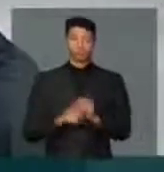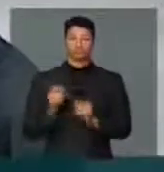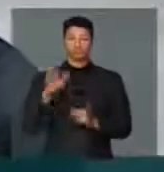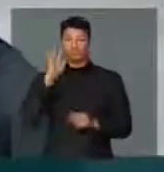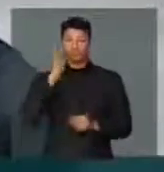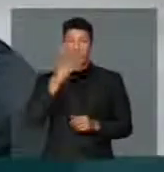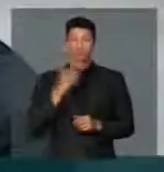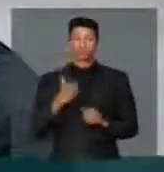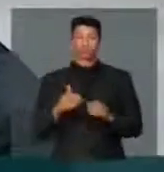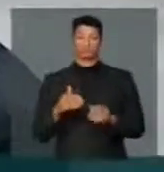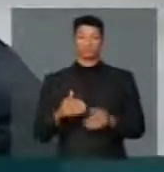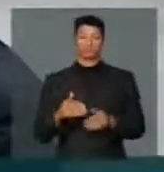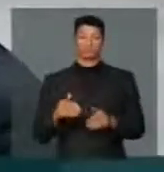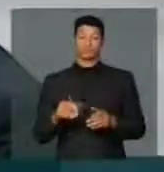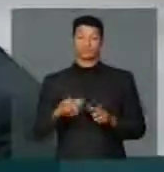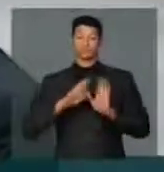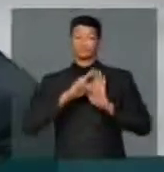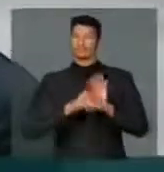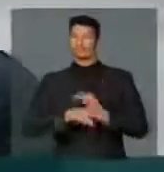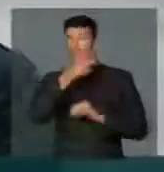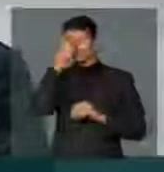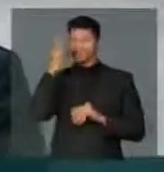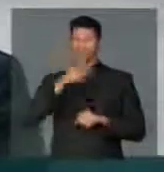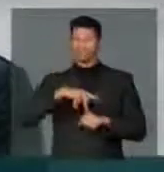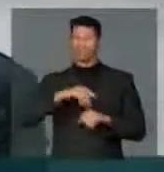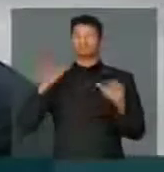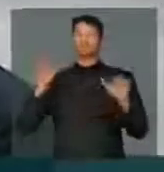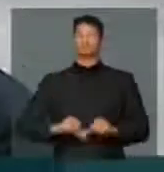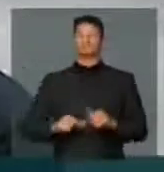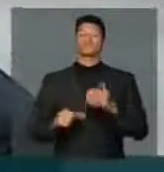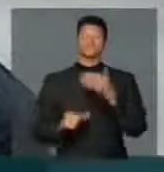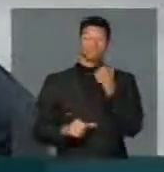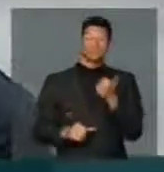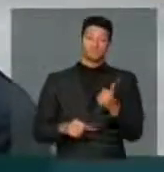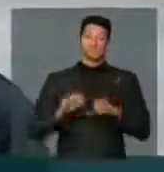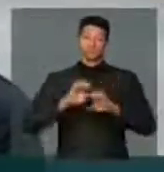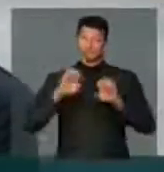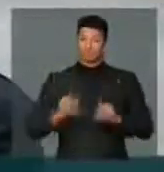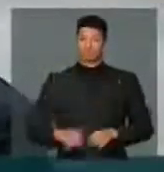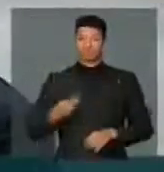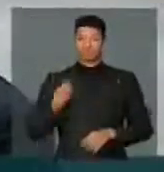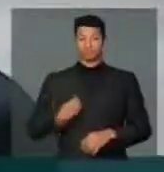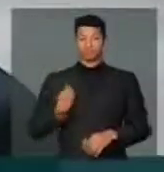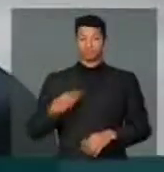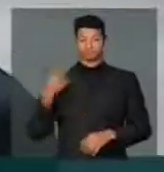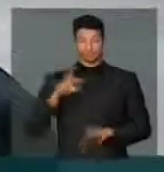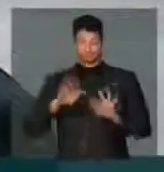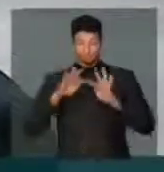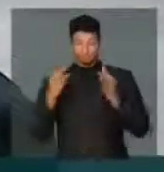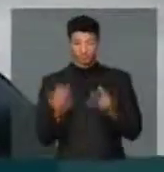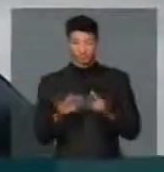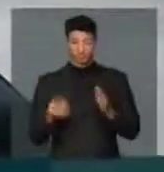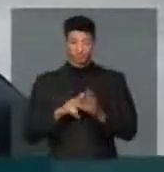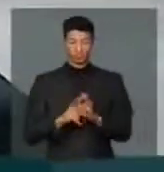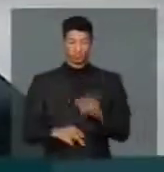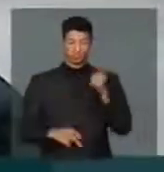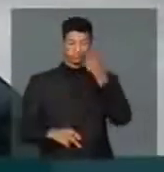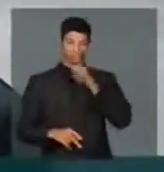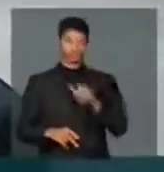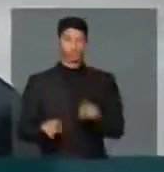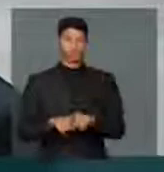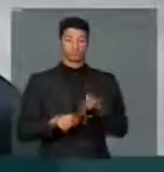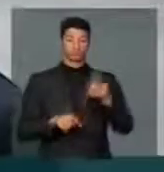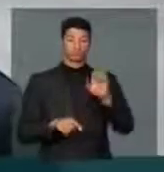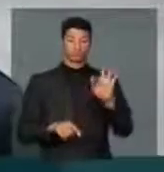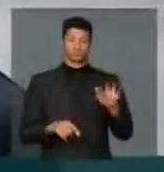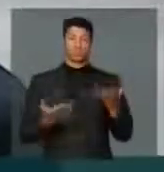resolvem a vida de uma opção de gente desse país e pior e melhor, estruturar a vida de suas famílias em cima desse ganho. E a